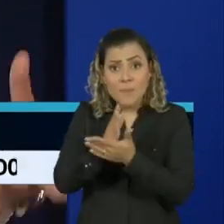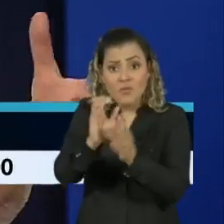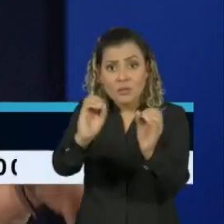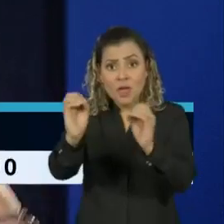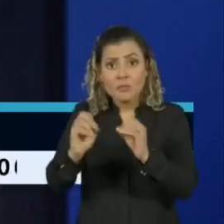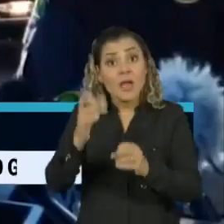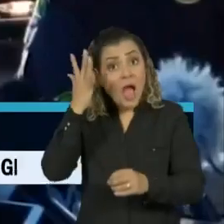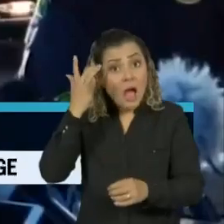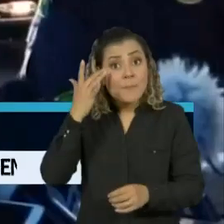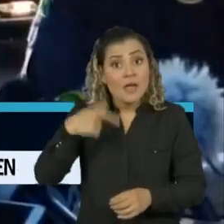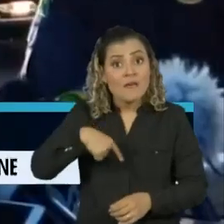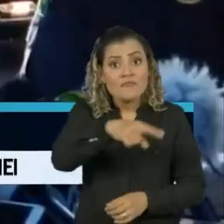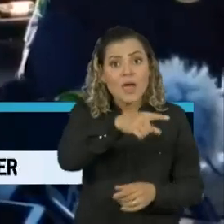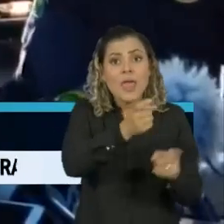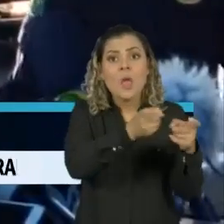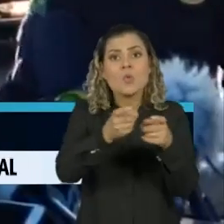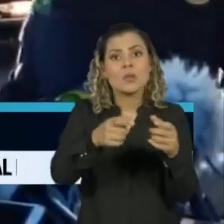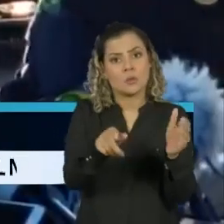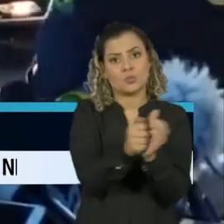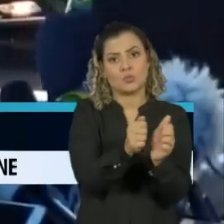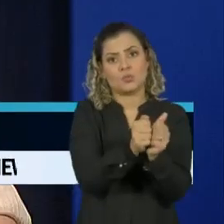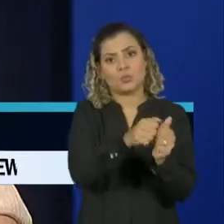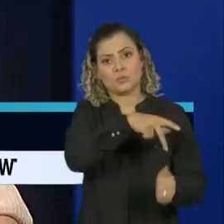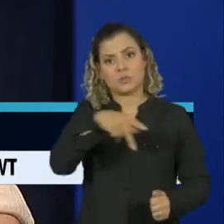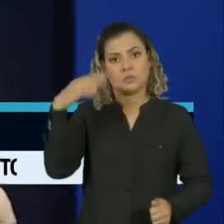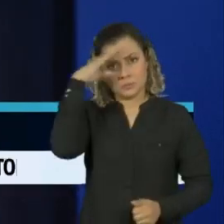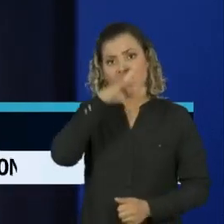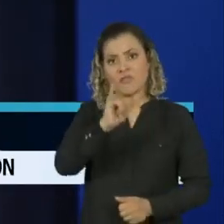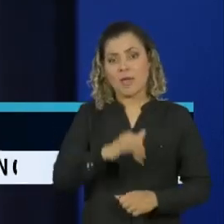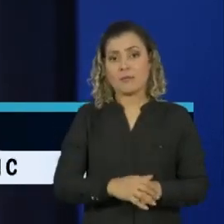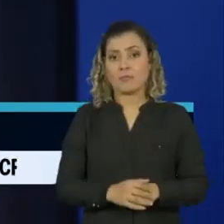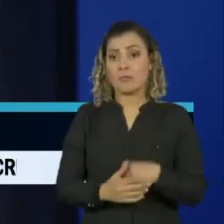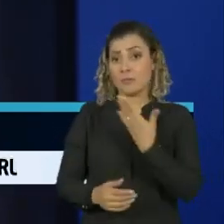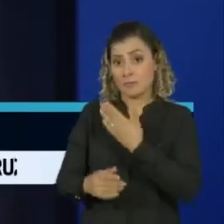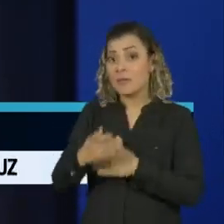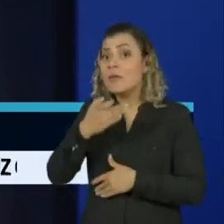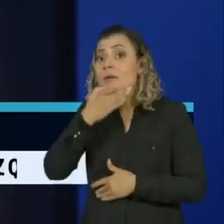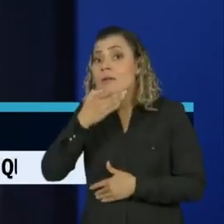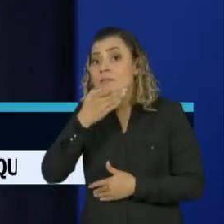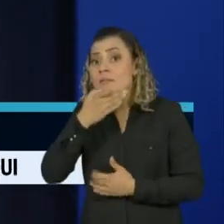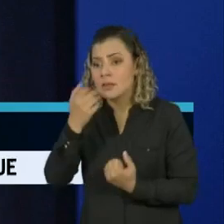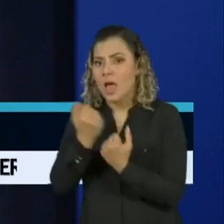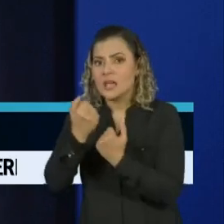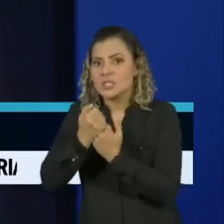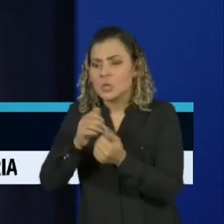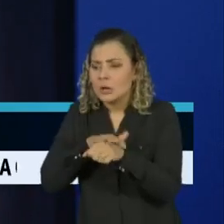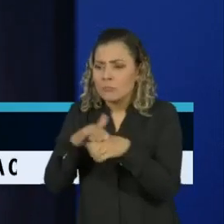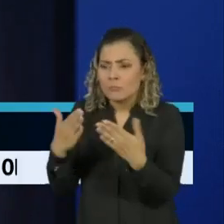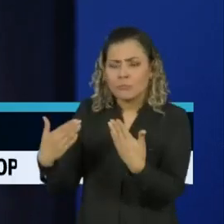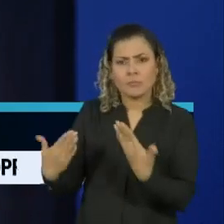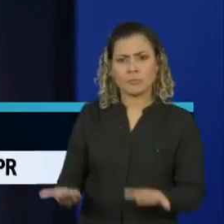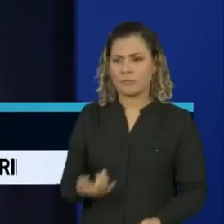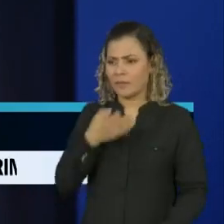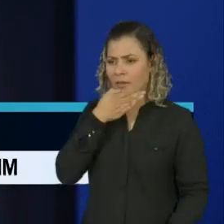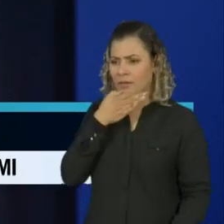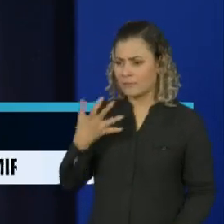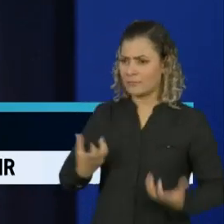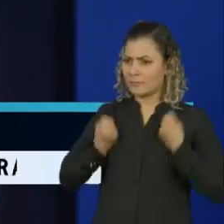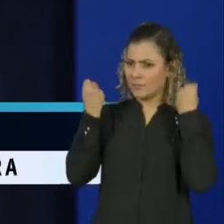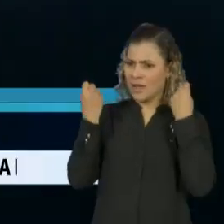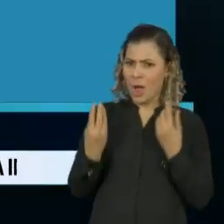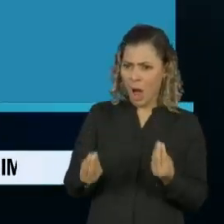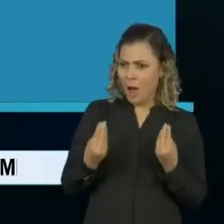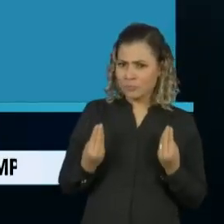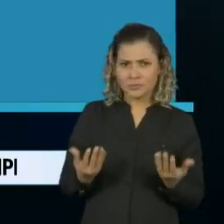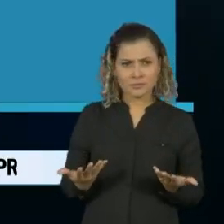encontrar amanhã com o presidente Jair Bolsonaro. Em conversa com sua assessora, mais cedo, Regina relatou surpresa com a